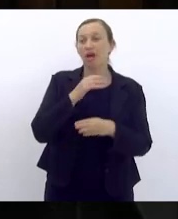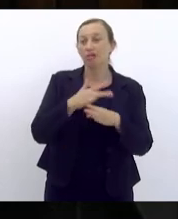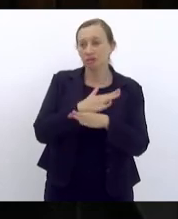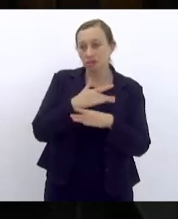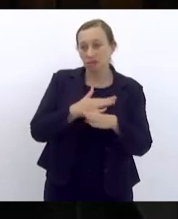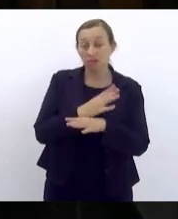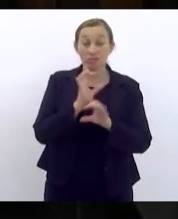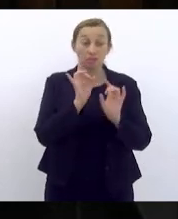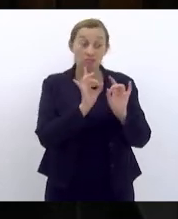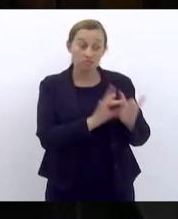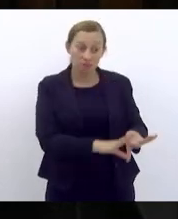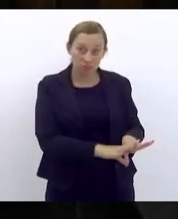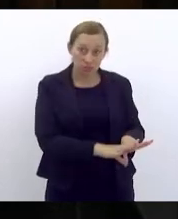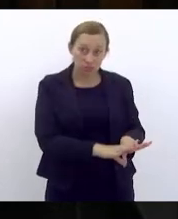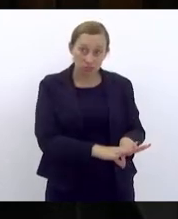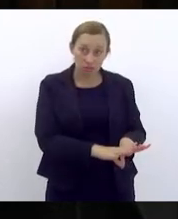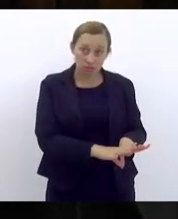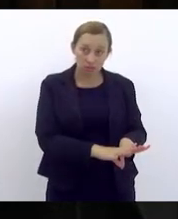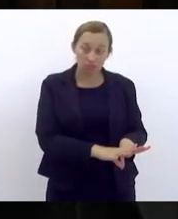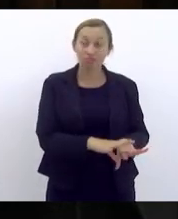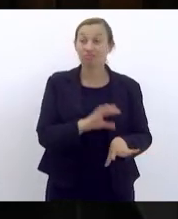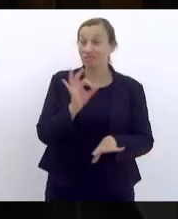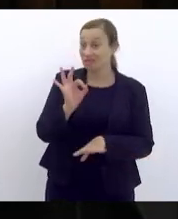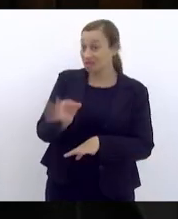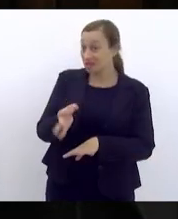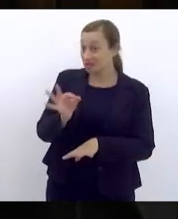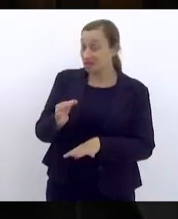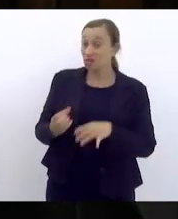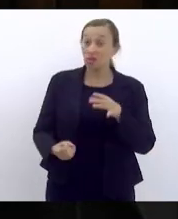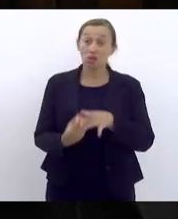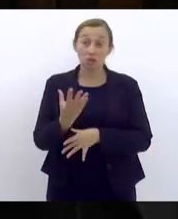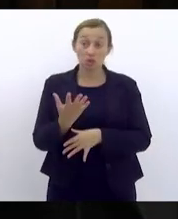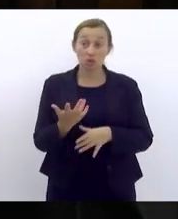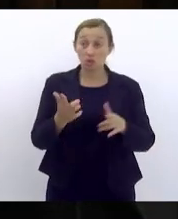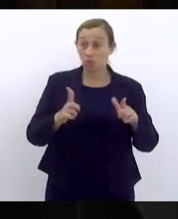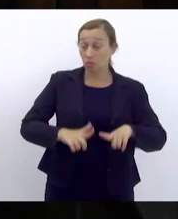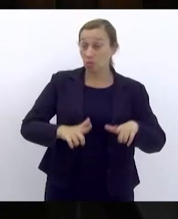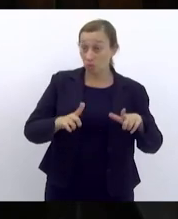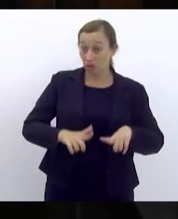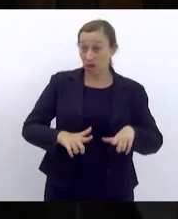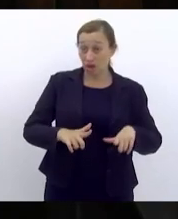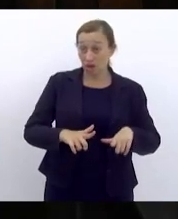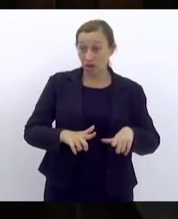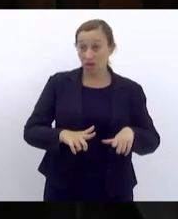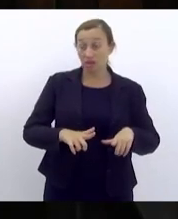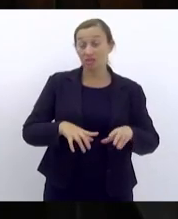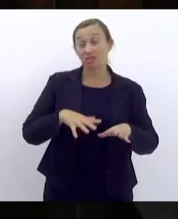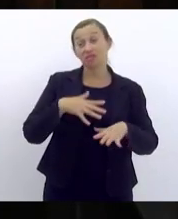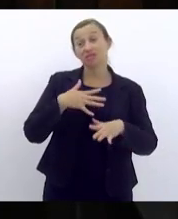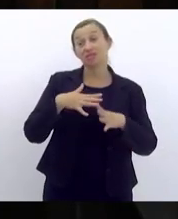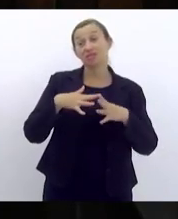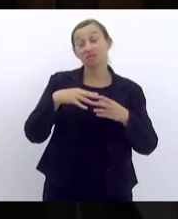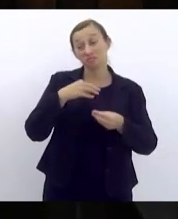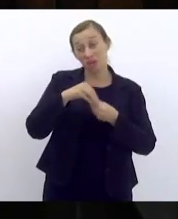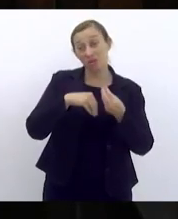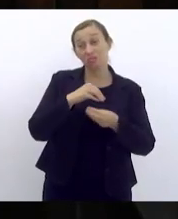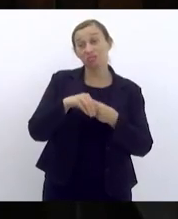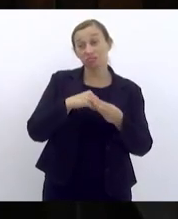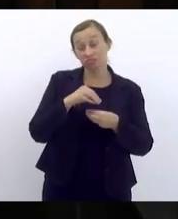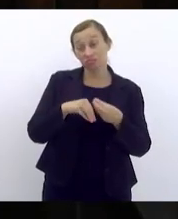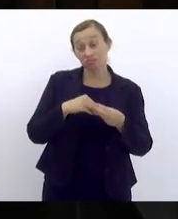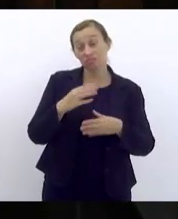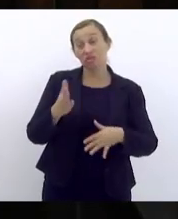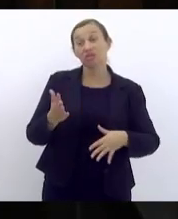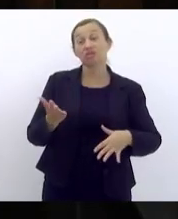está abandonada e isso claro criou um ambiente hostil um ambiente propício para a